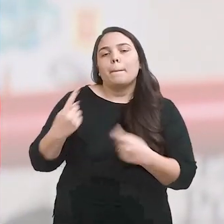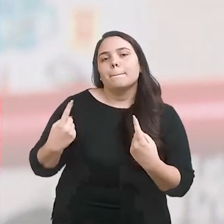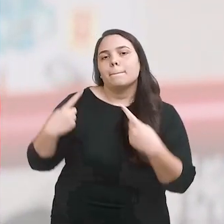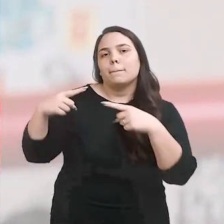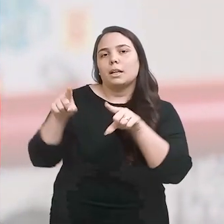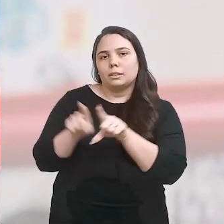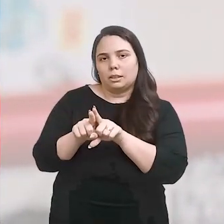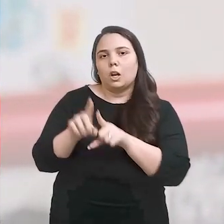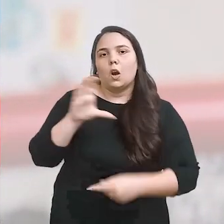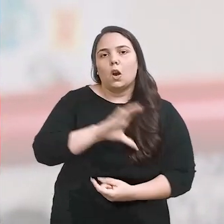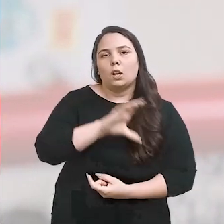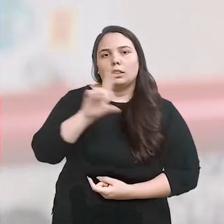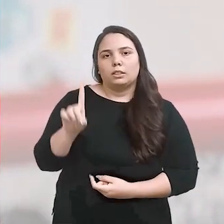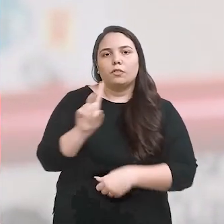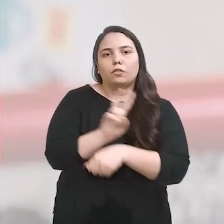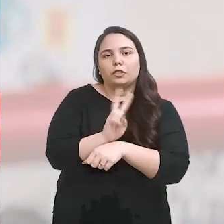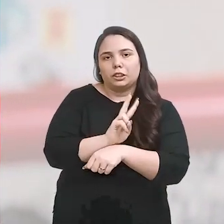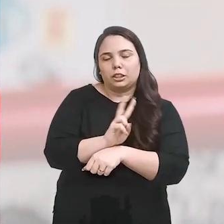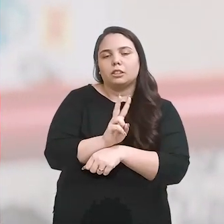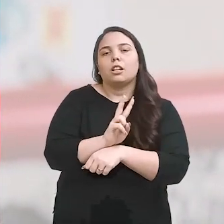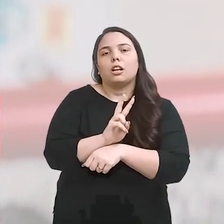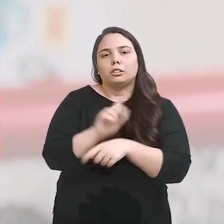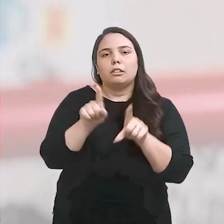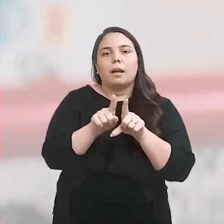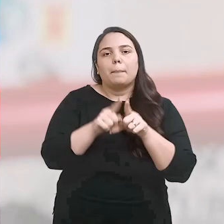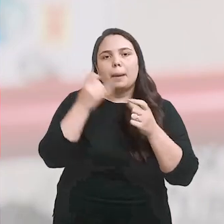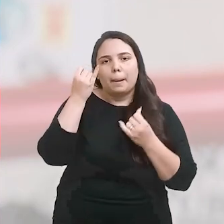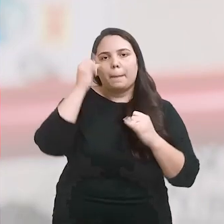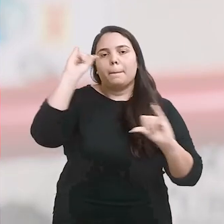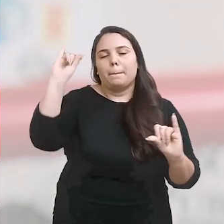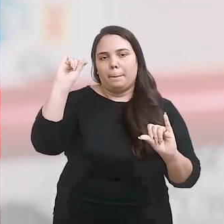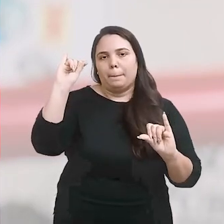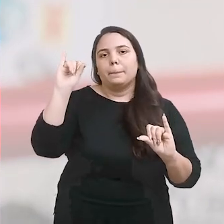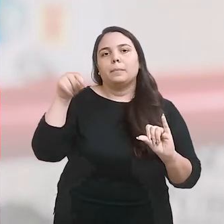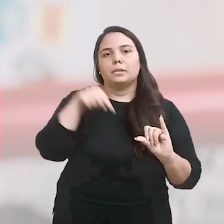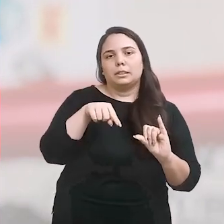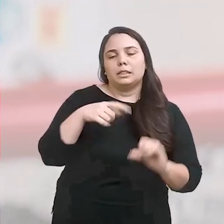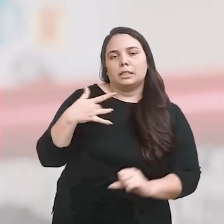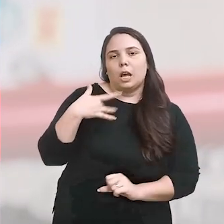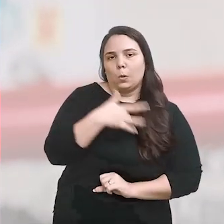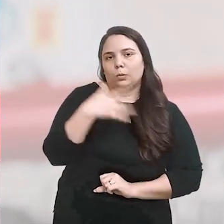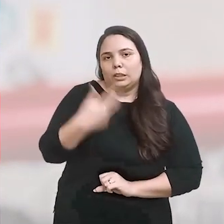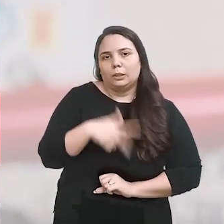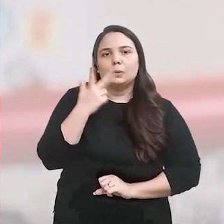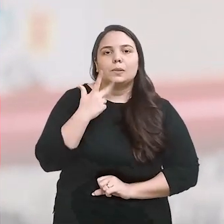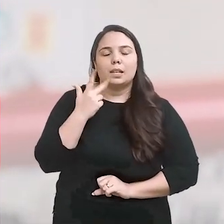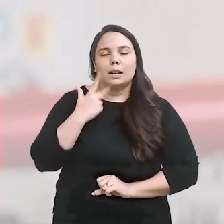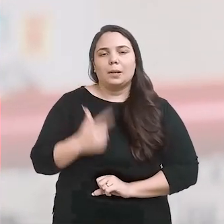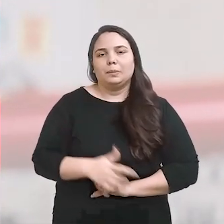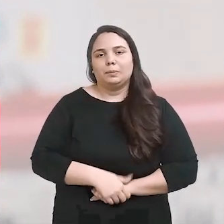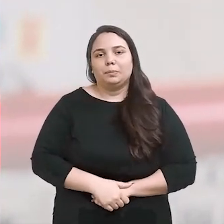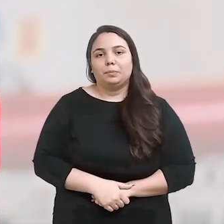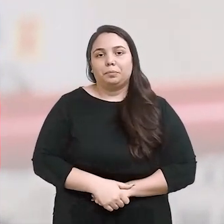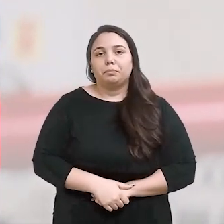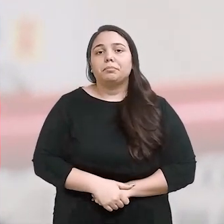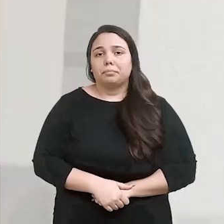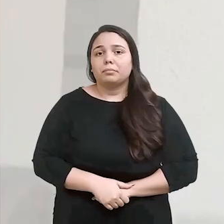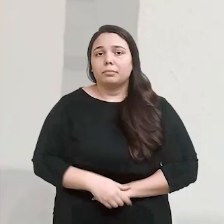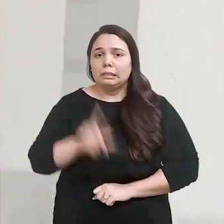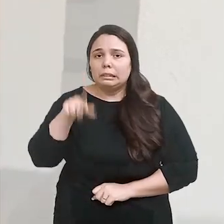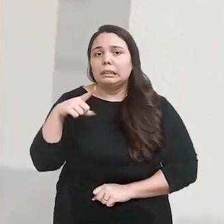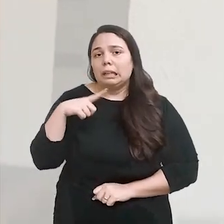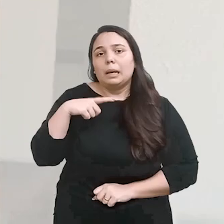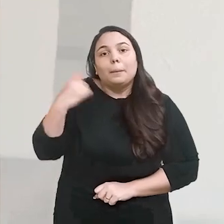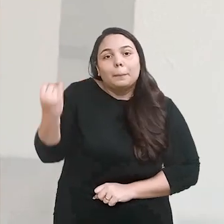curso aconteceu em parceria com a Coordenadoria da Vigilância Epidemiológica e Prevenção em Saúde da Secretaria da Saúde do Estado.